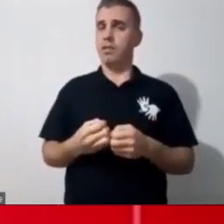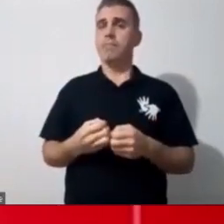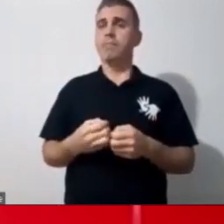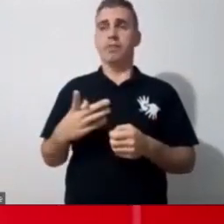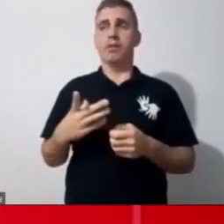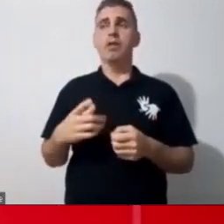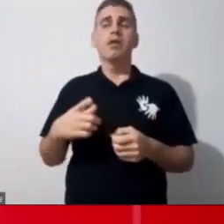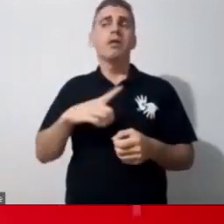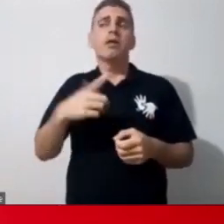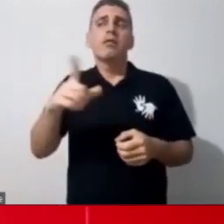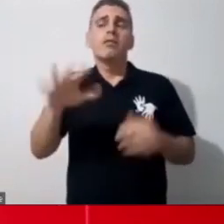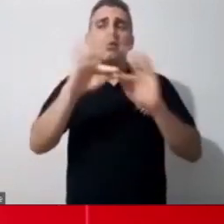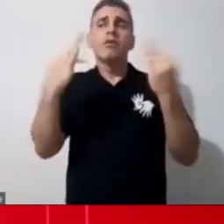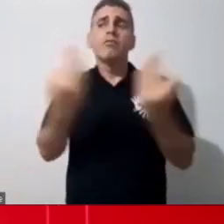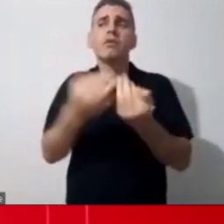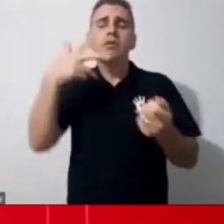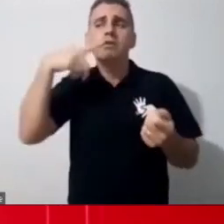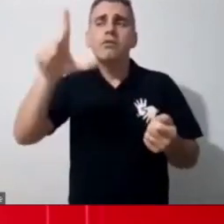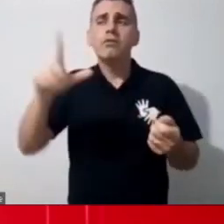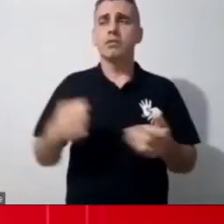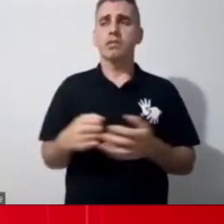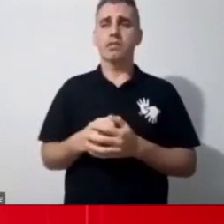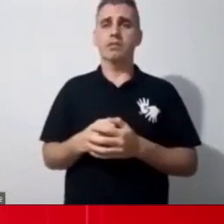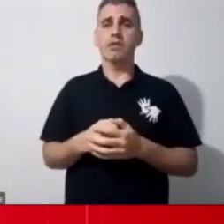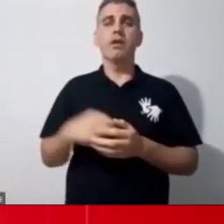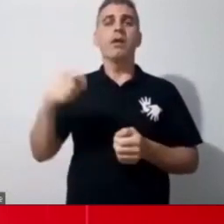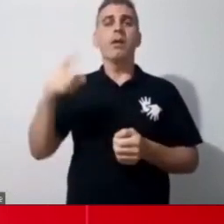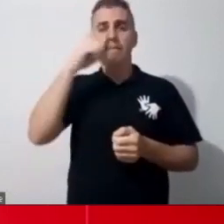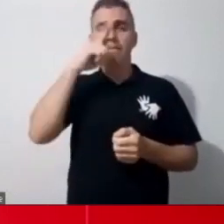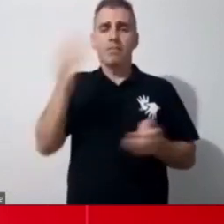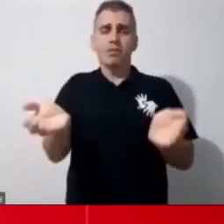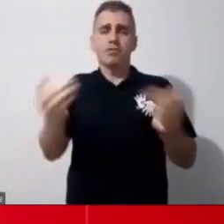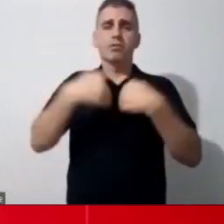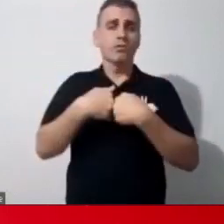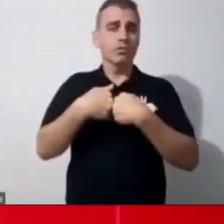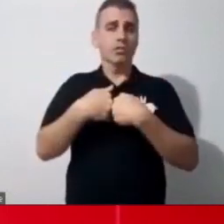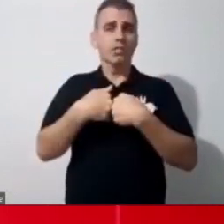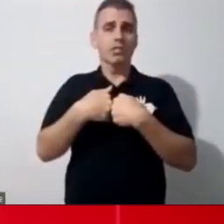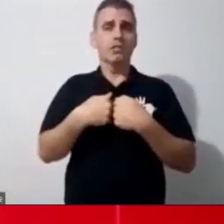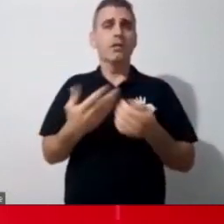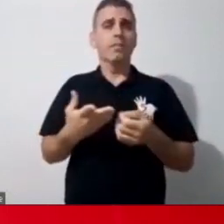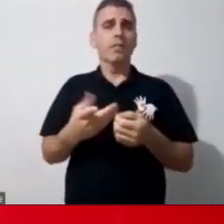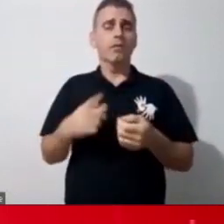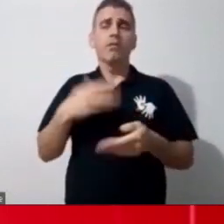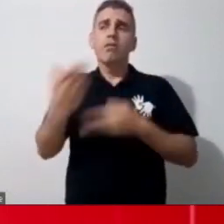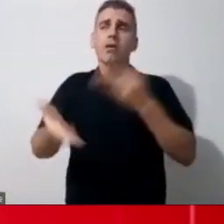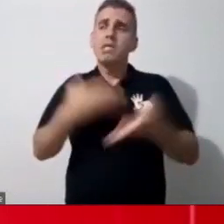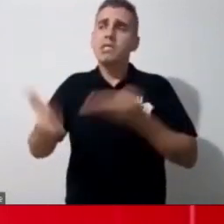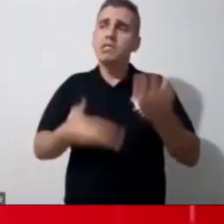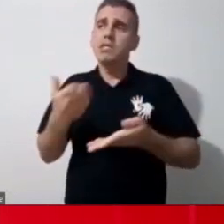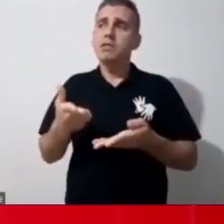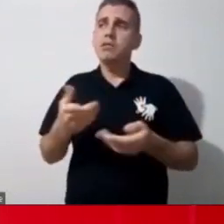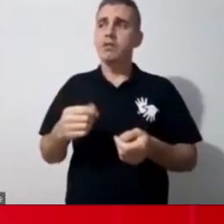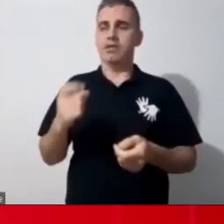ficar, mãe de autista, eu já atendi mãe de autista que quando eu pegava para atendimento, ela dizia, eu vou ali rapidinho